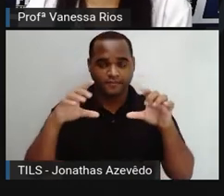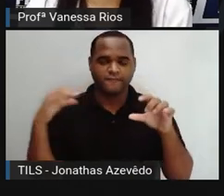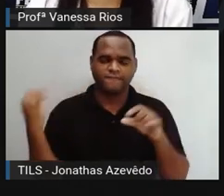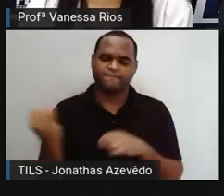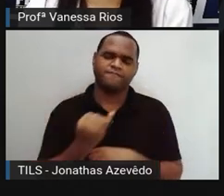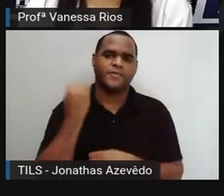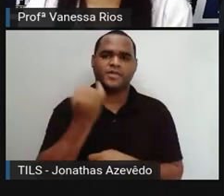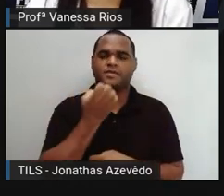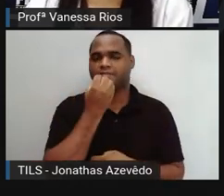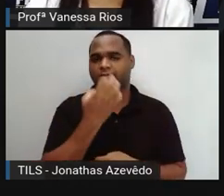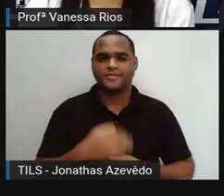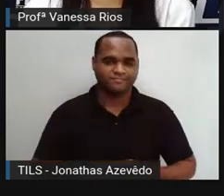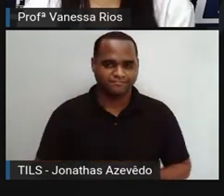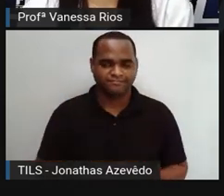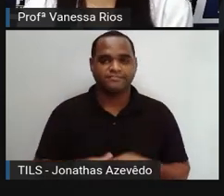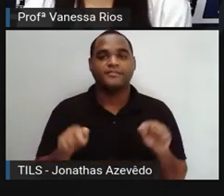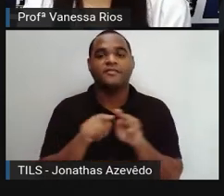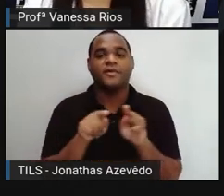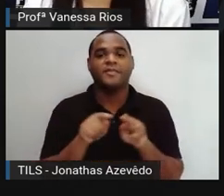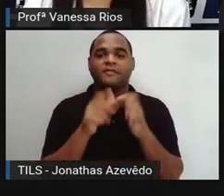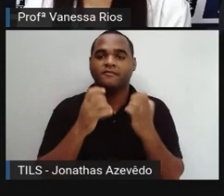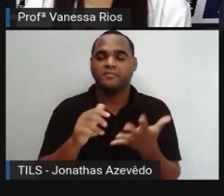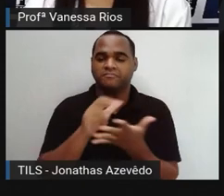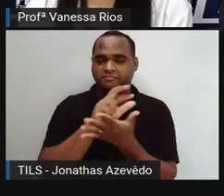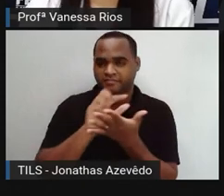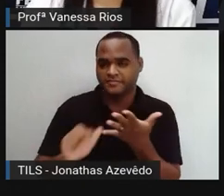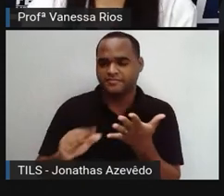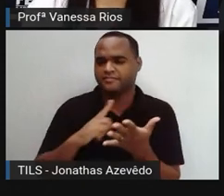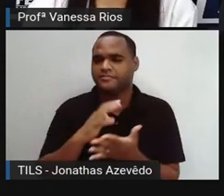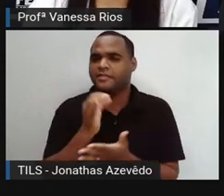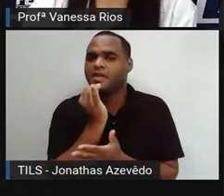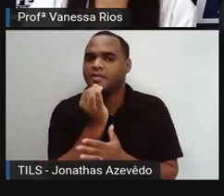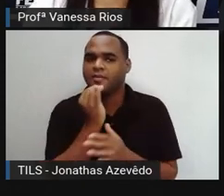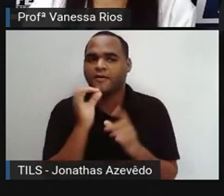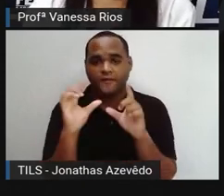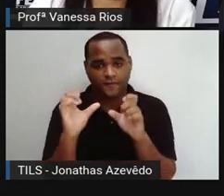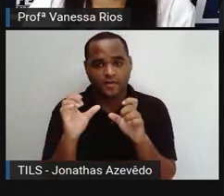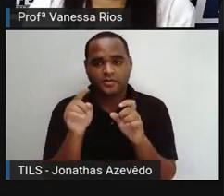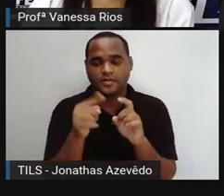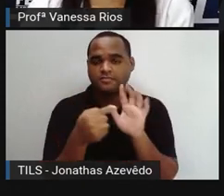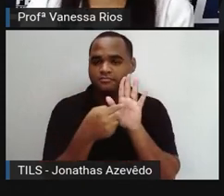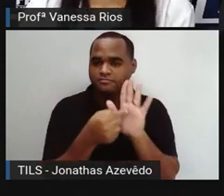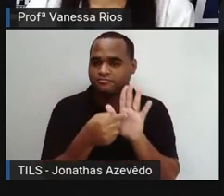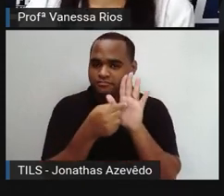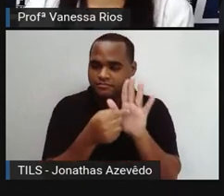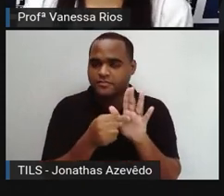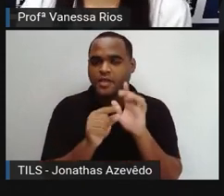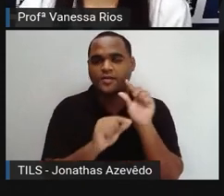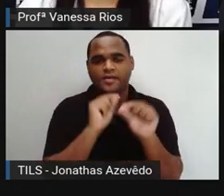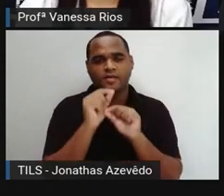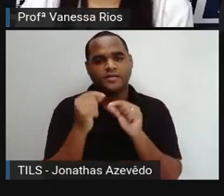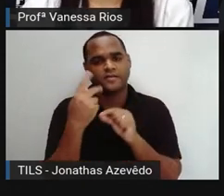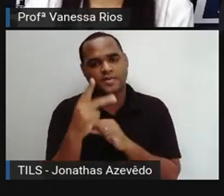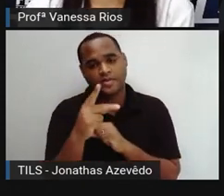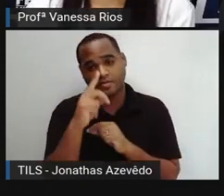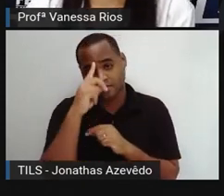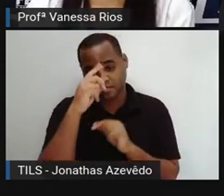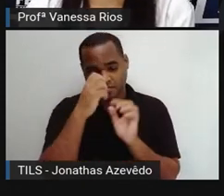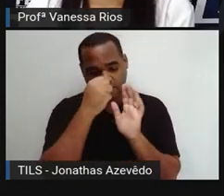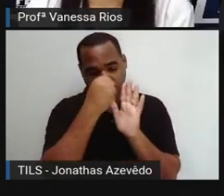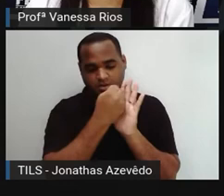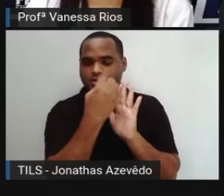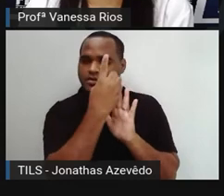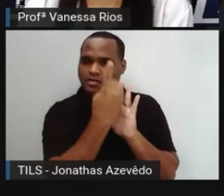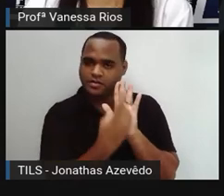porque em determinada situação, por exemplo, nas fotografias mostradas, caso você descreva essas